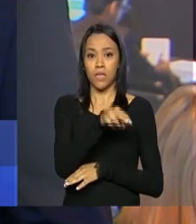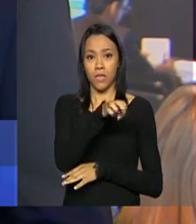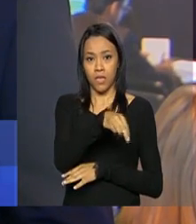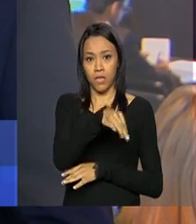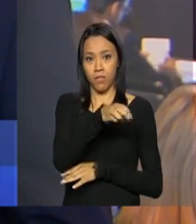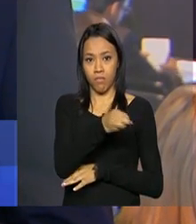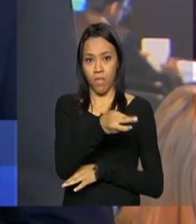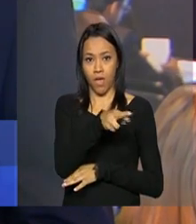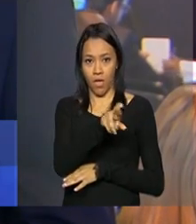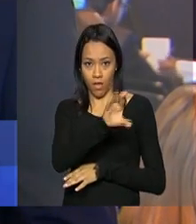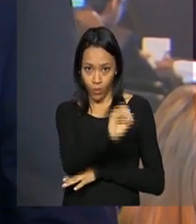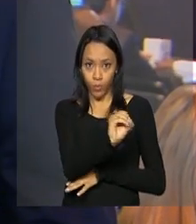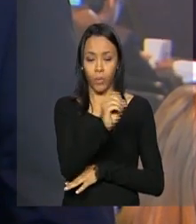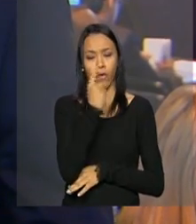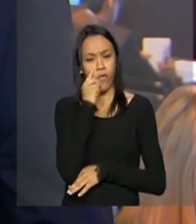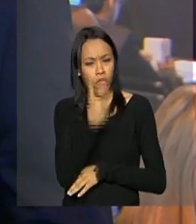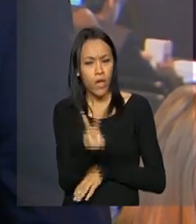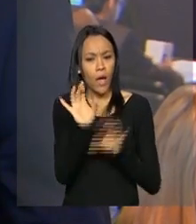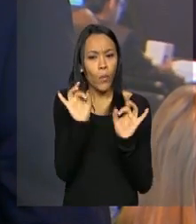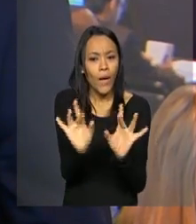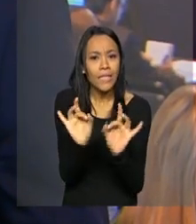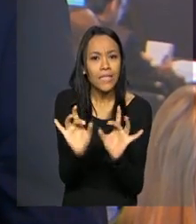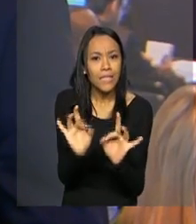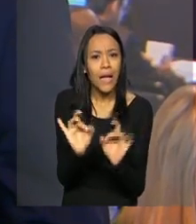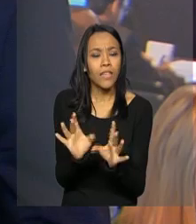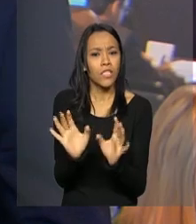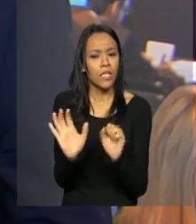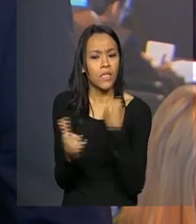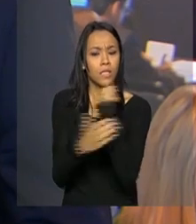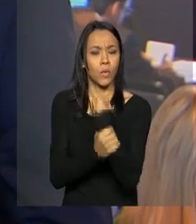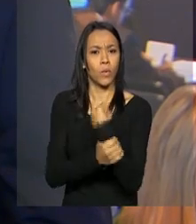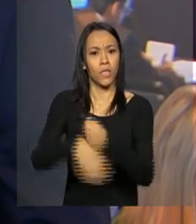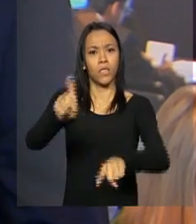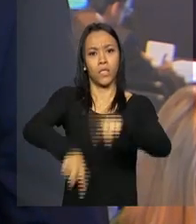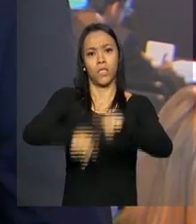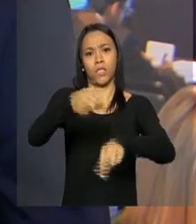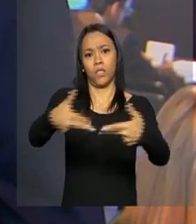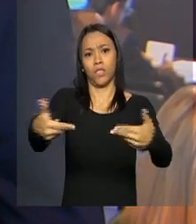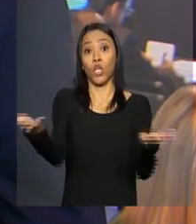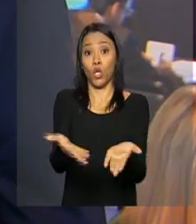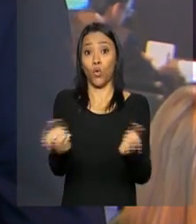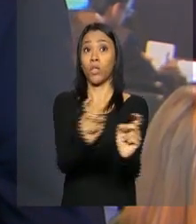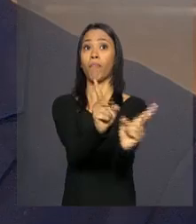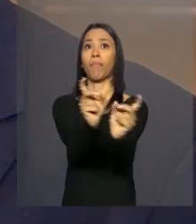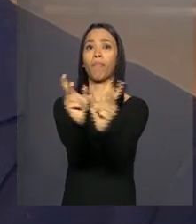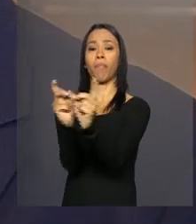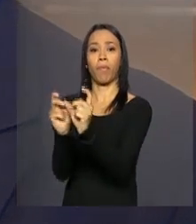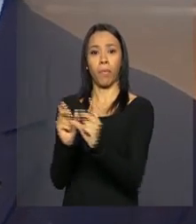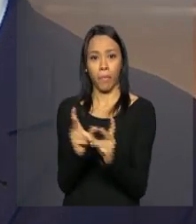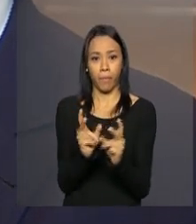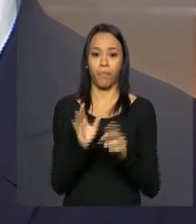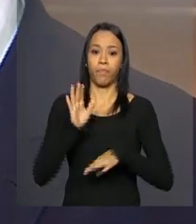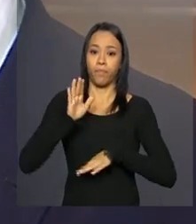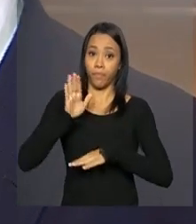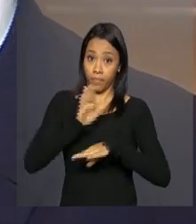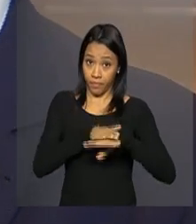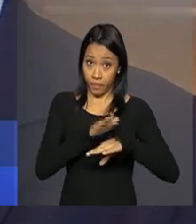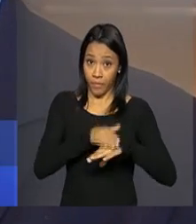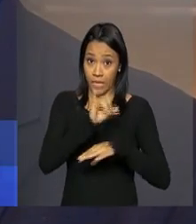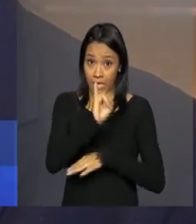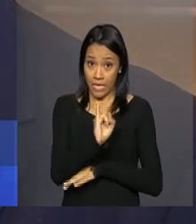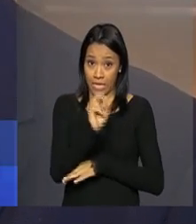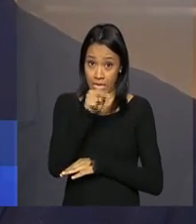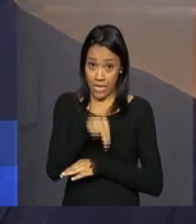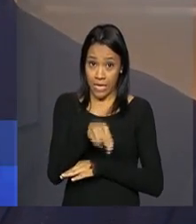Consumidor, na avaliação da qualidade e da segurança dos produtos que estão hoje no mercado. O Inmetro faz ensaios